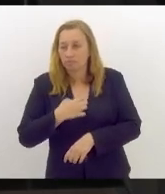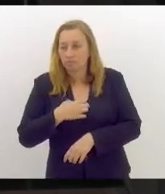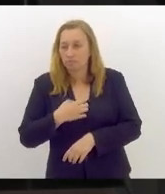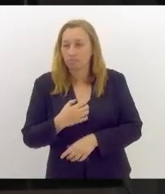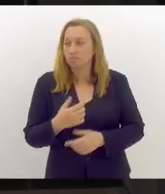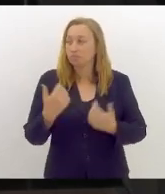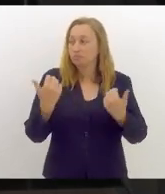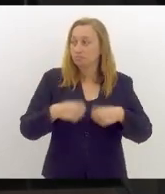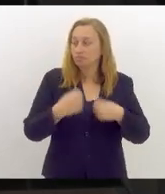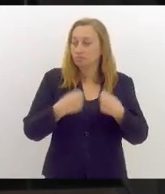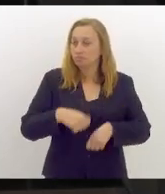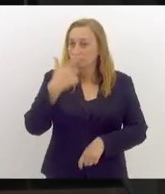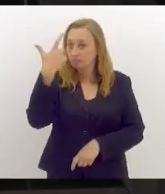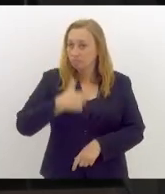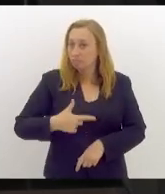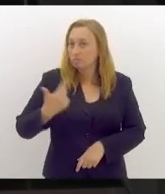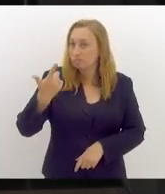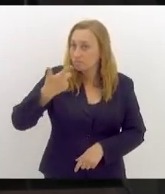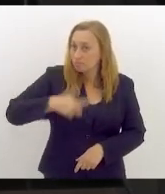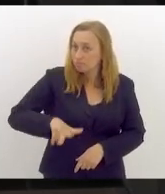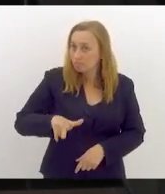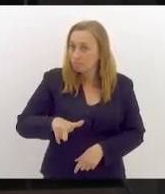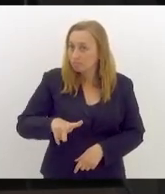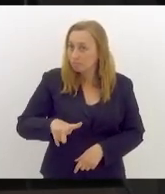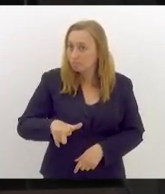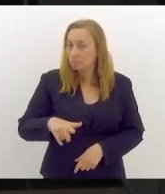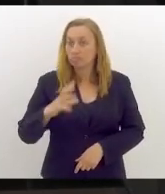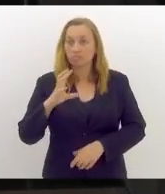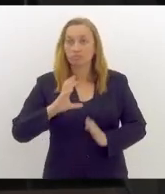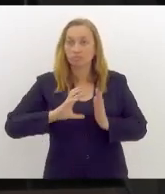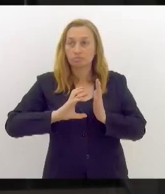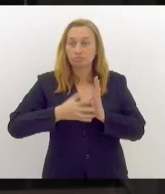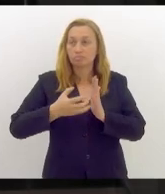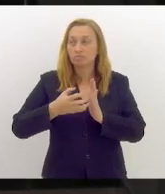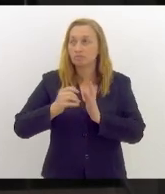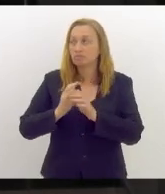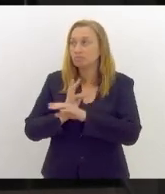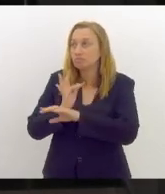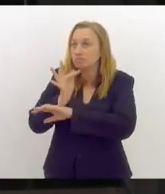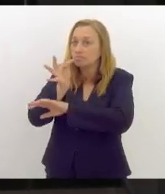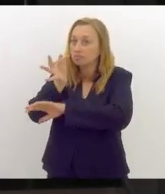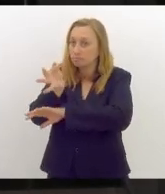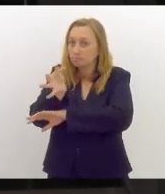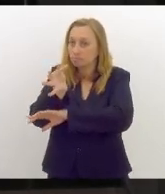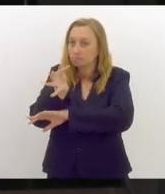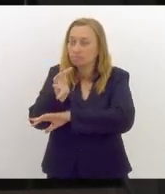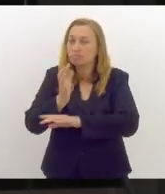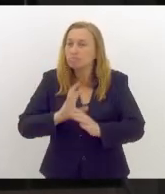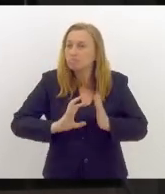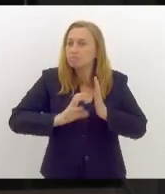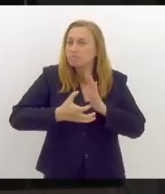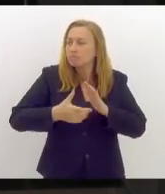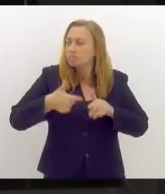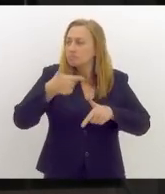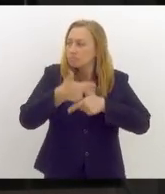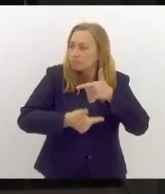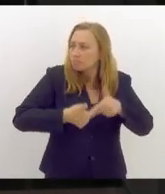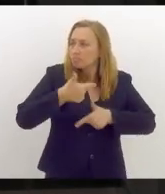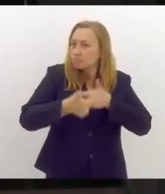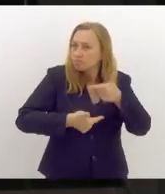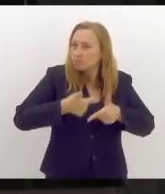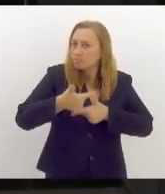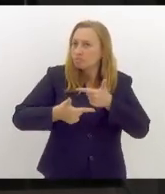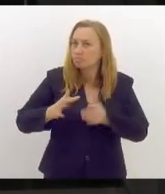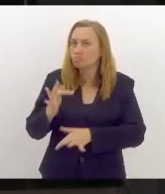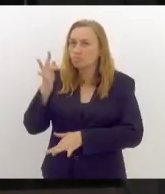precisamos ser novamente o partido da esperança, o partido que lute para um futuro